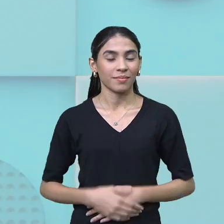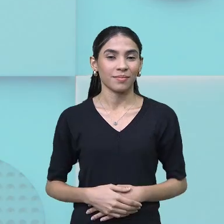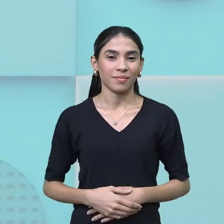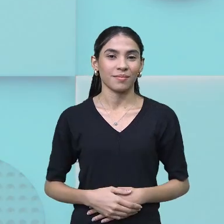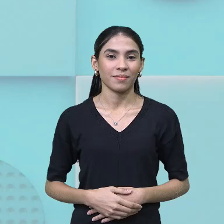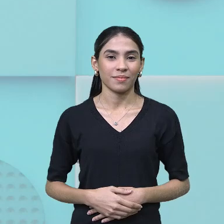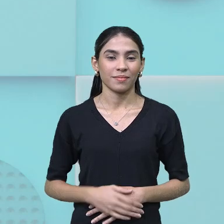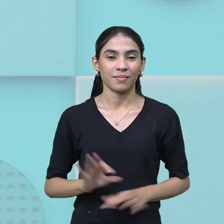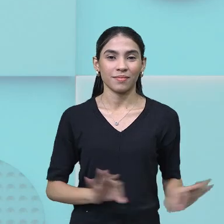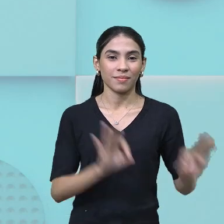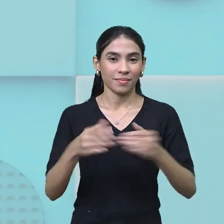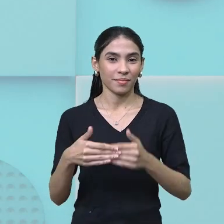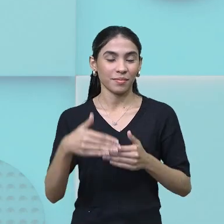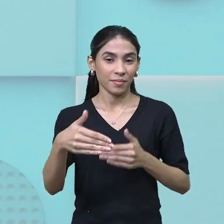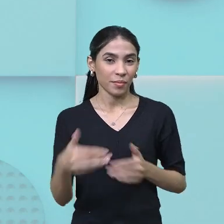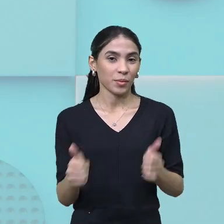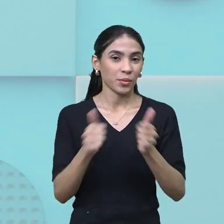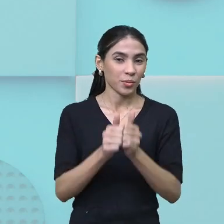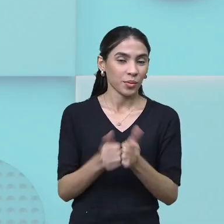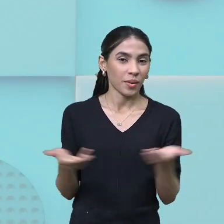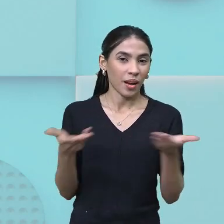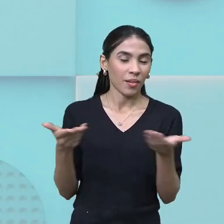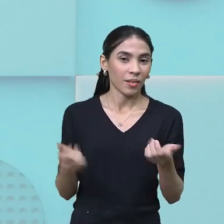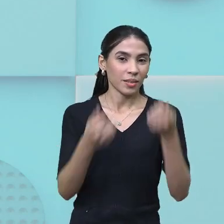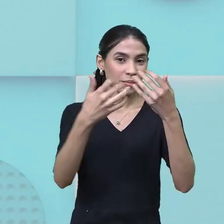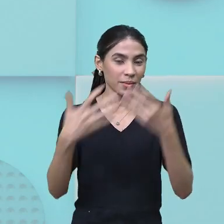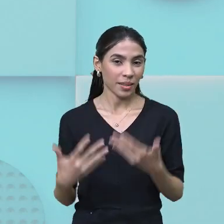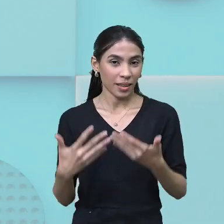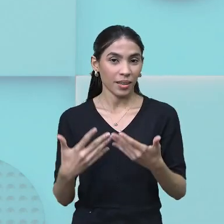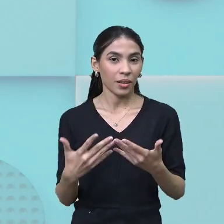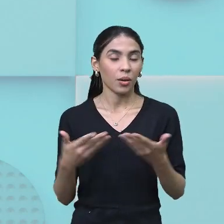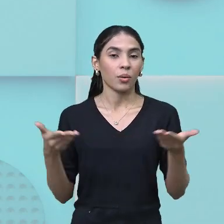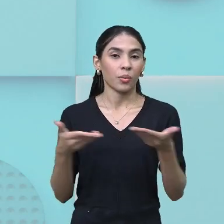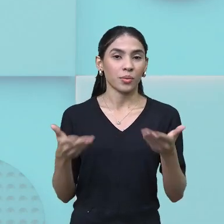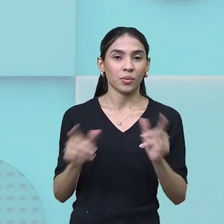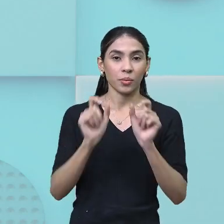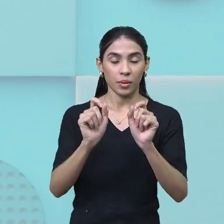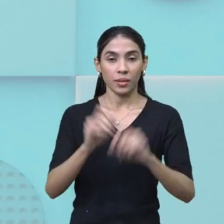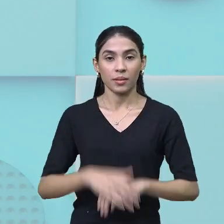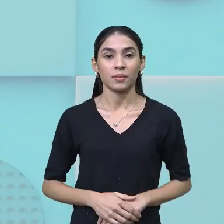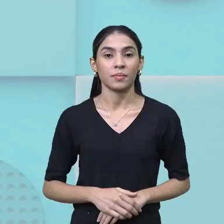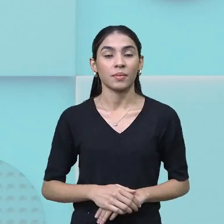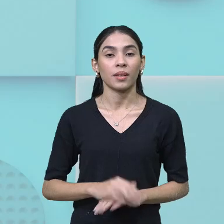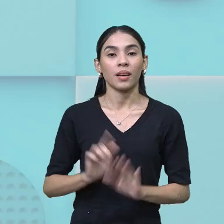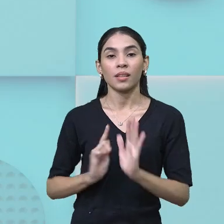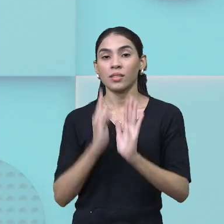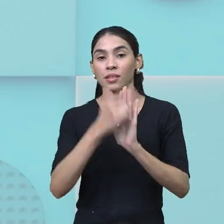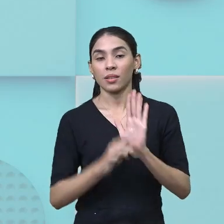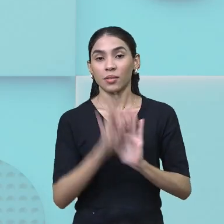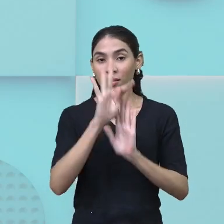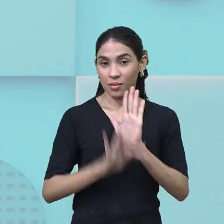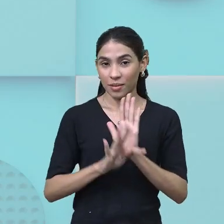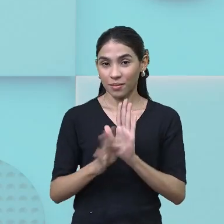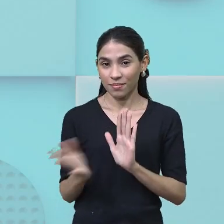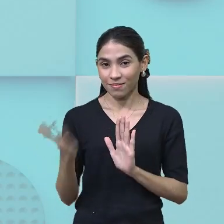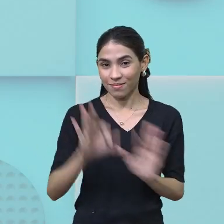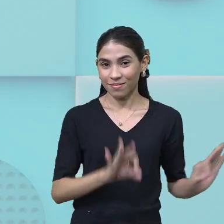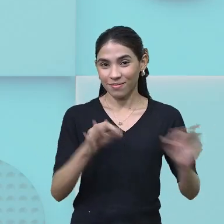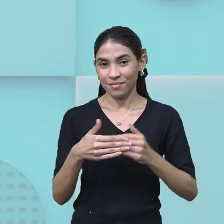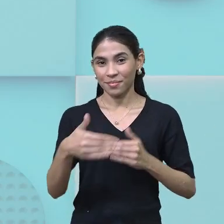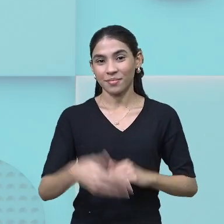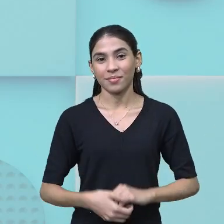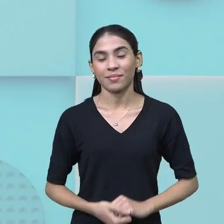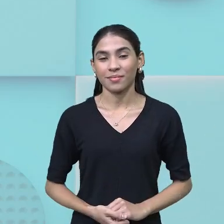turmas, vamos juntos falar um pouco mais hoje sobre gêneros textuais? Vamos lá?